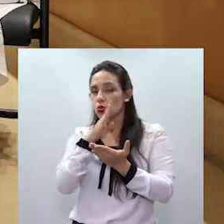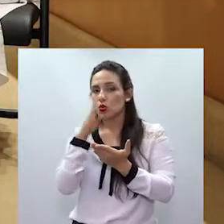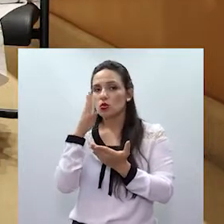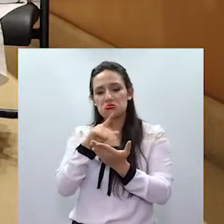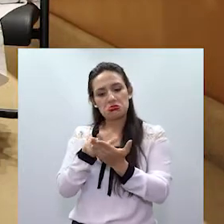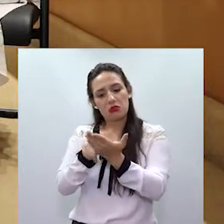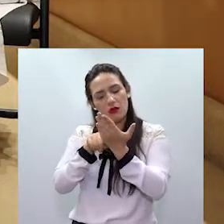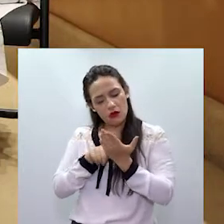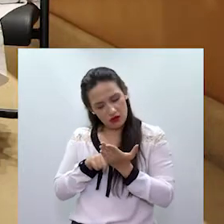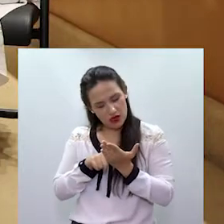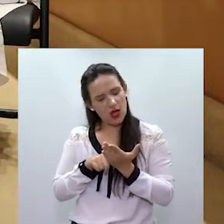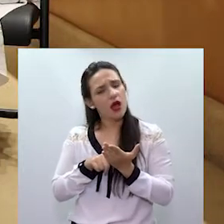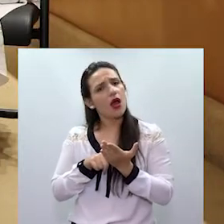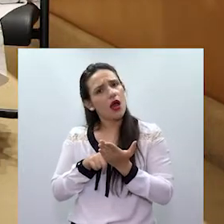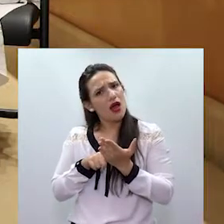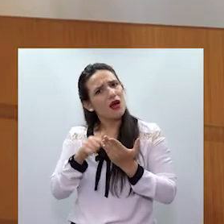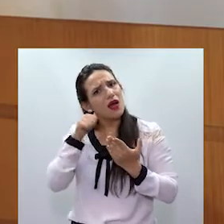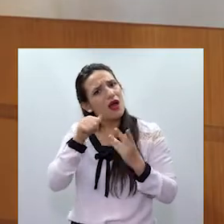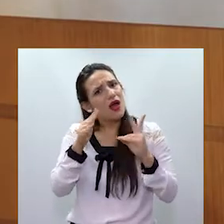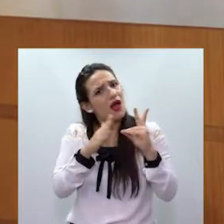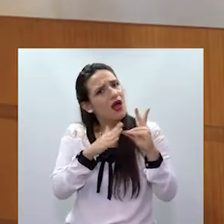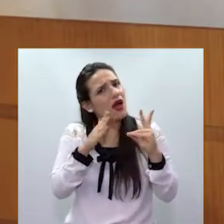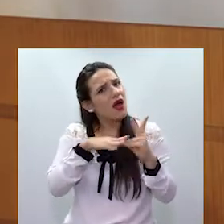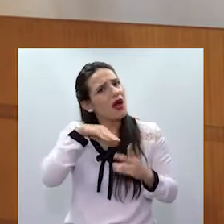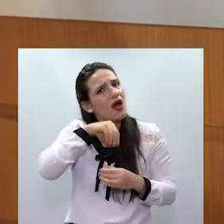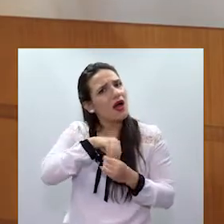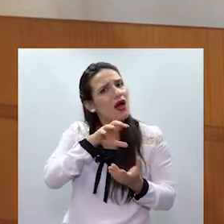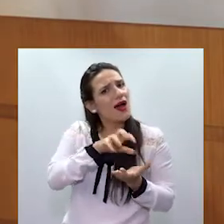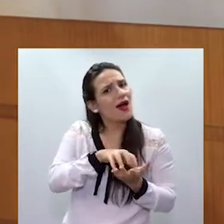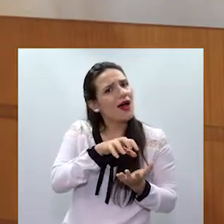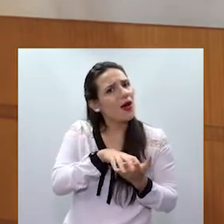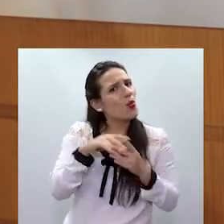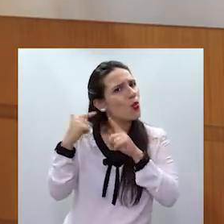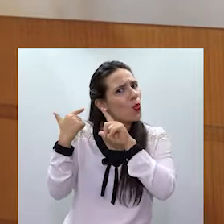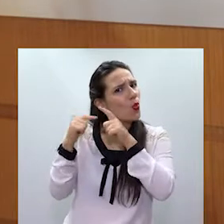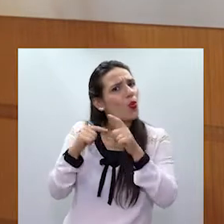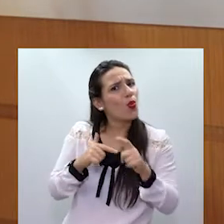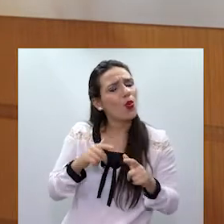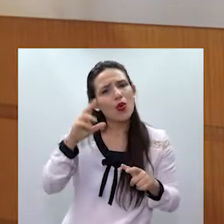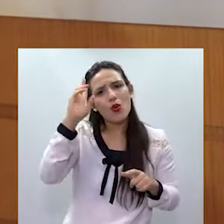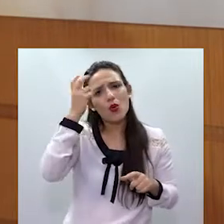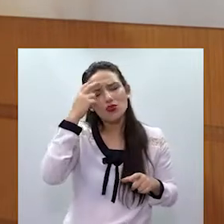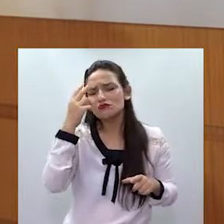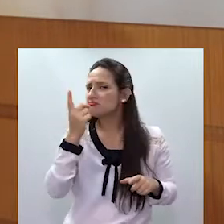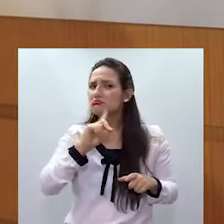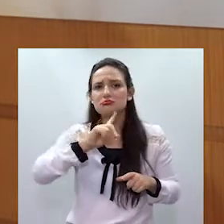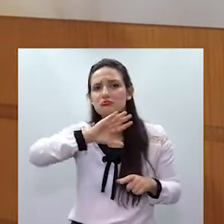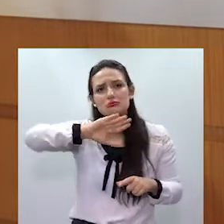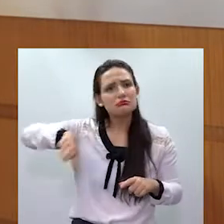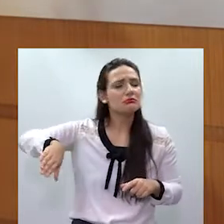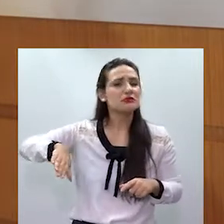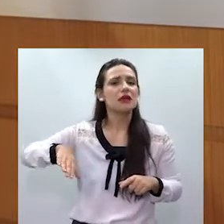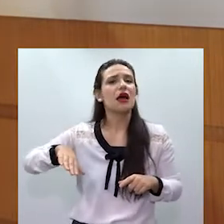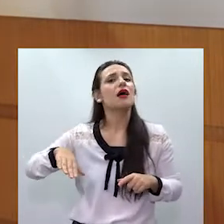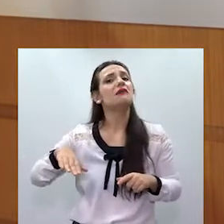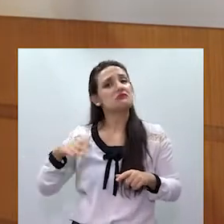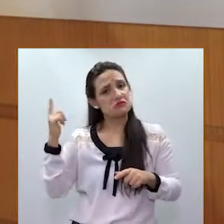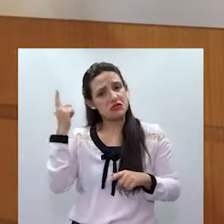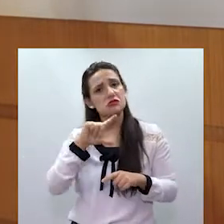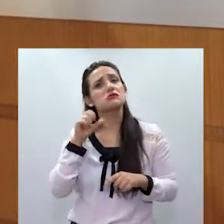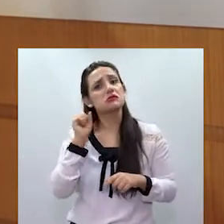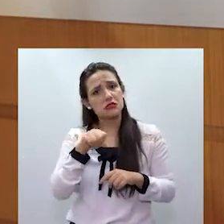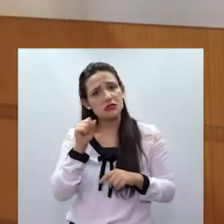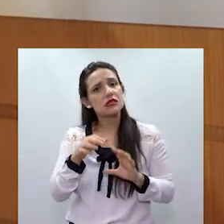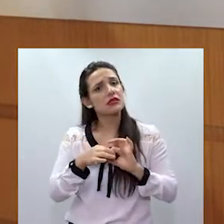urgência. É um dado muito bacana que demonstra que a ideia realmente é acessível, sustentável e que deve,